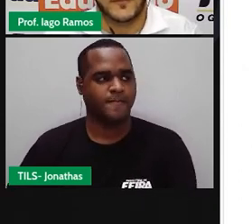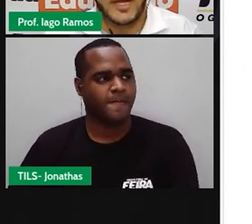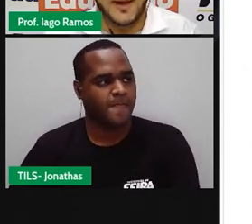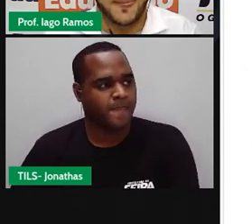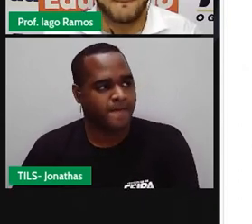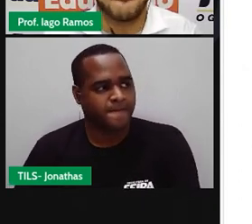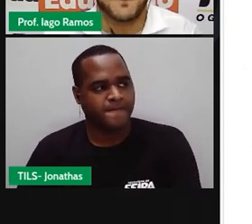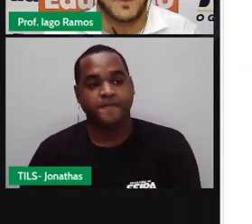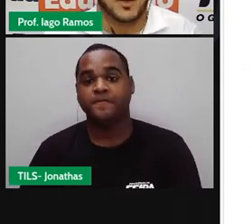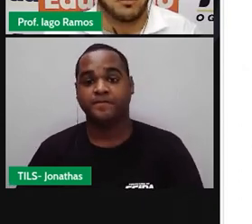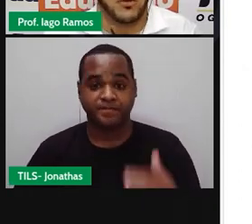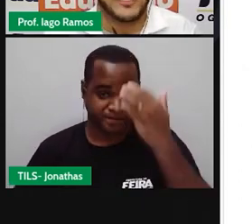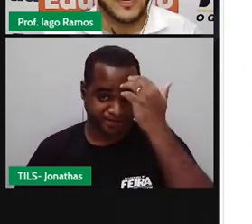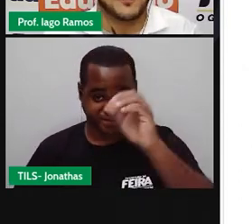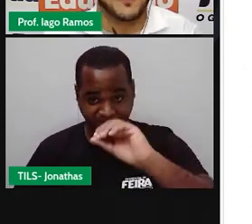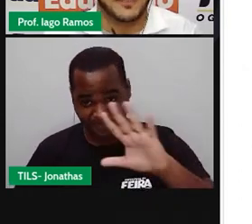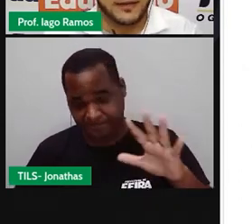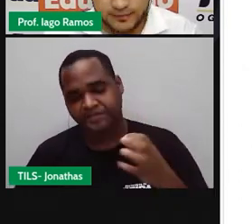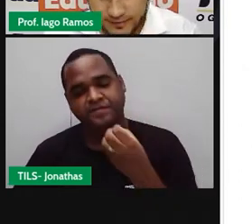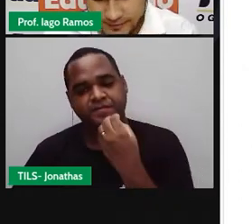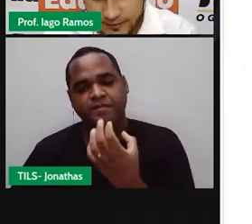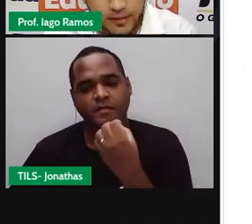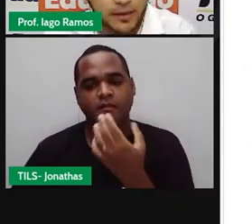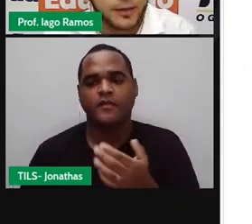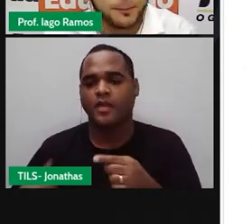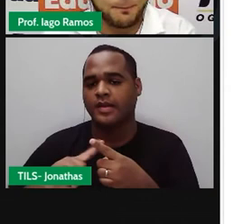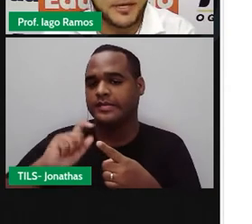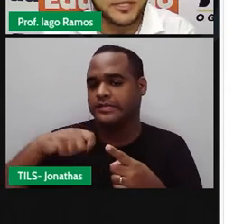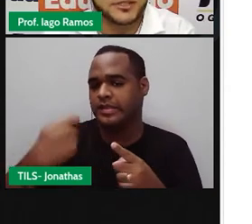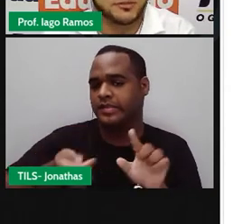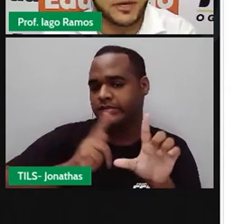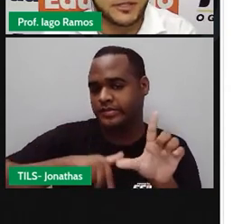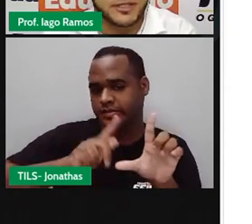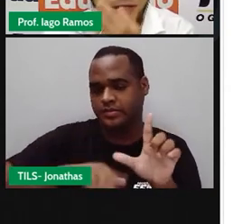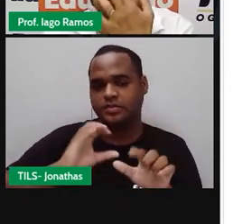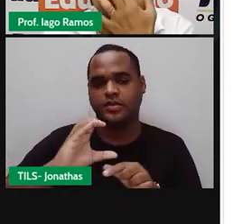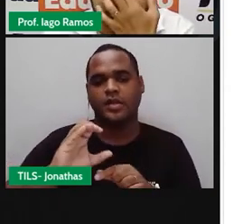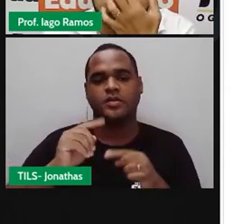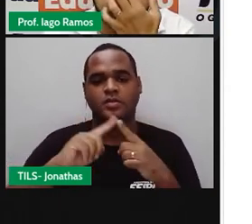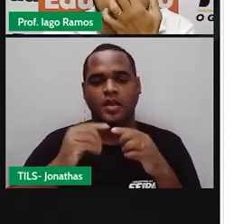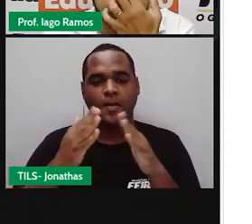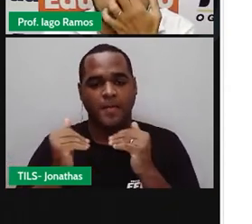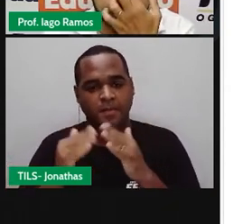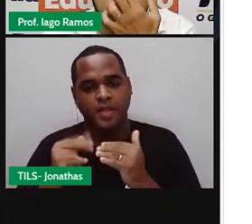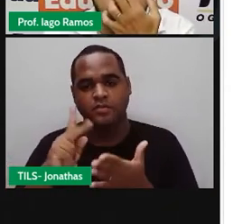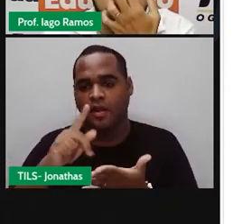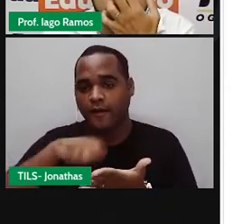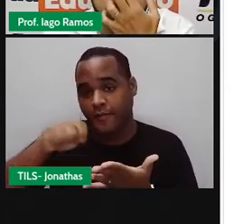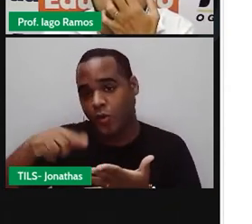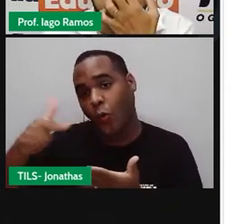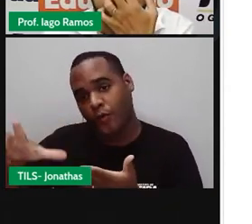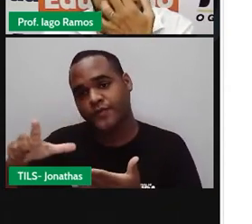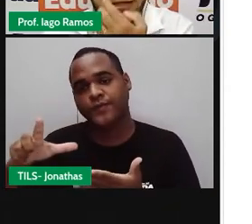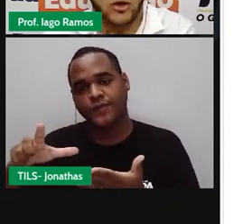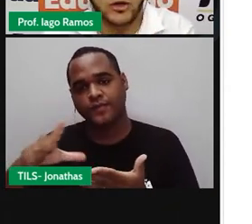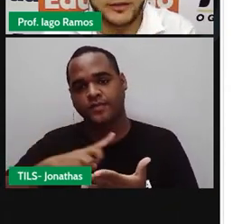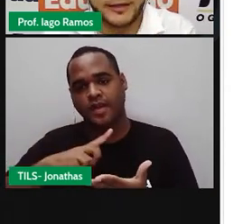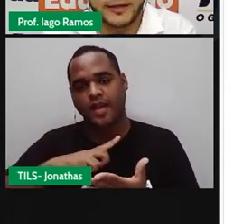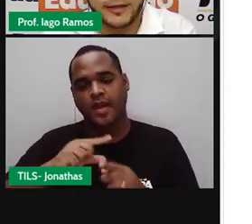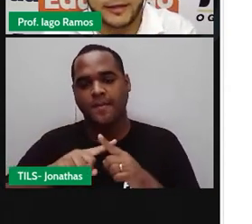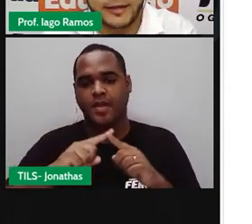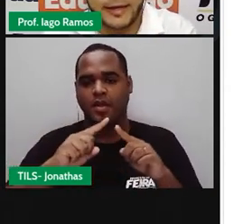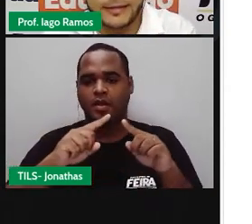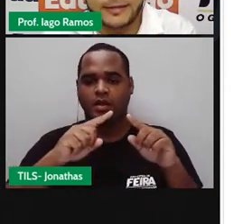Tá? Bom, e aí vem a letra C pedindo para a gente reescrever as temperaturas em